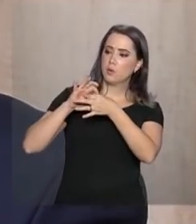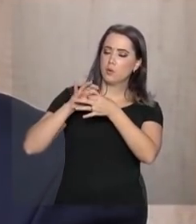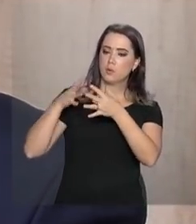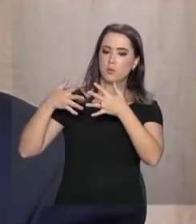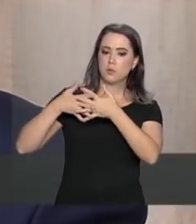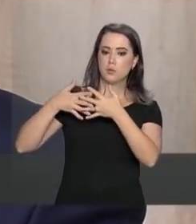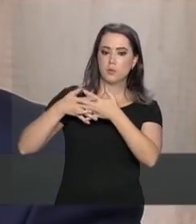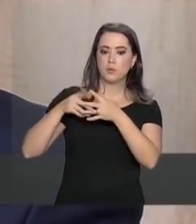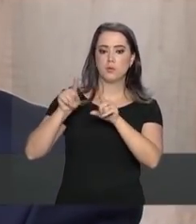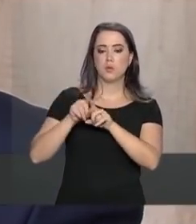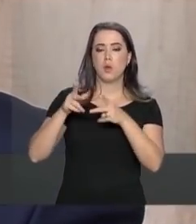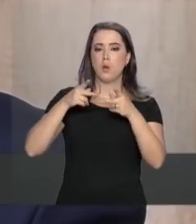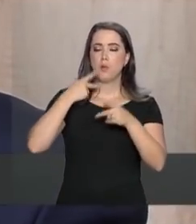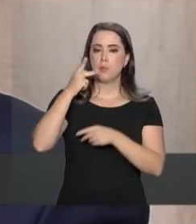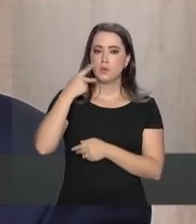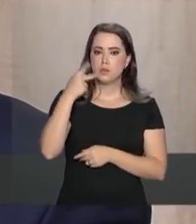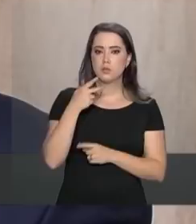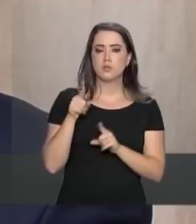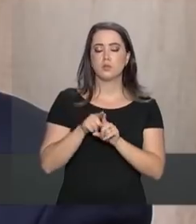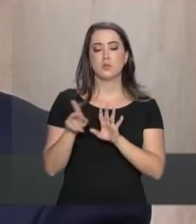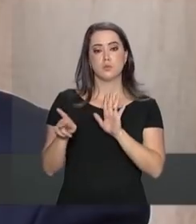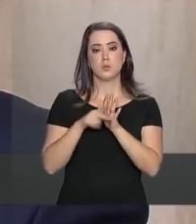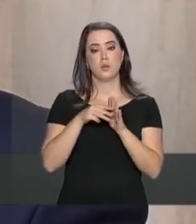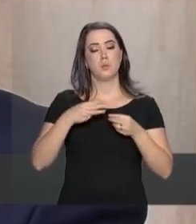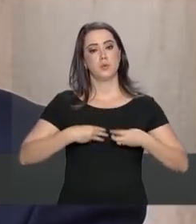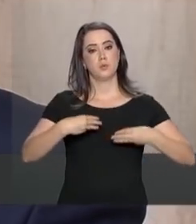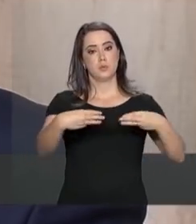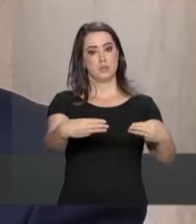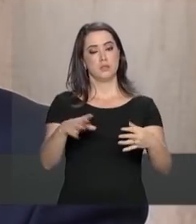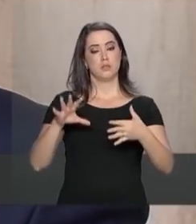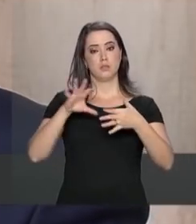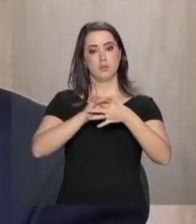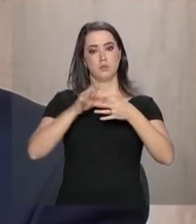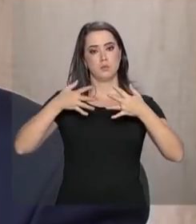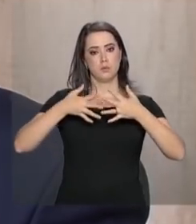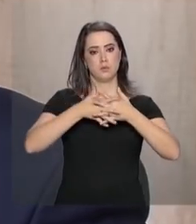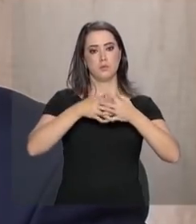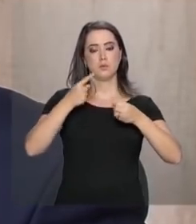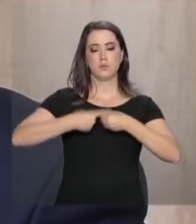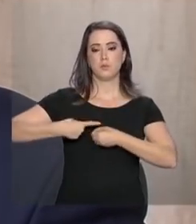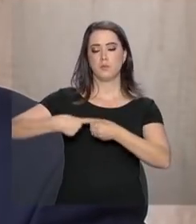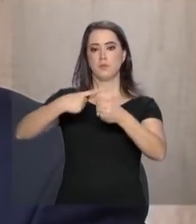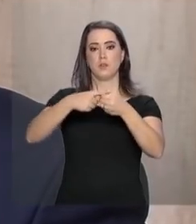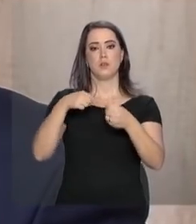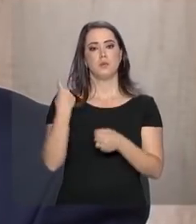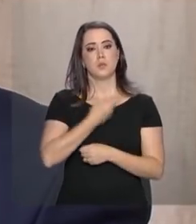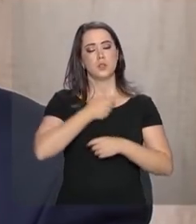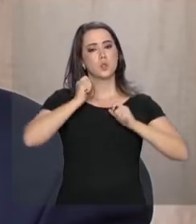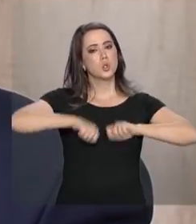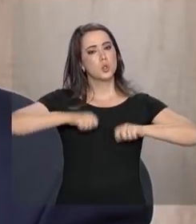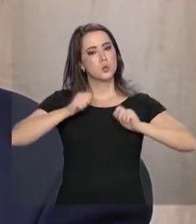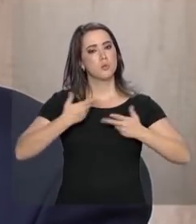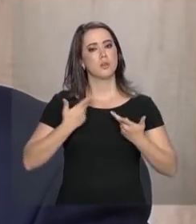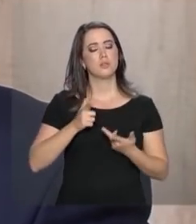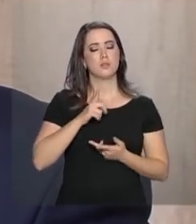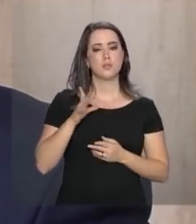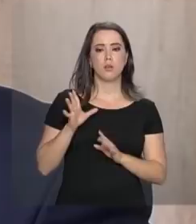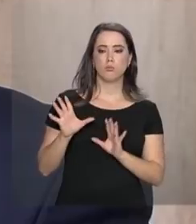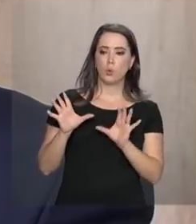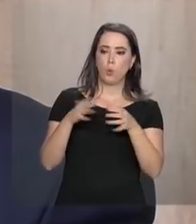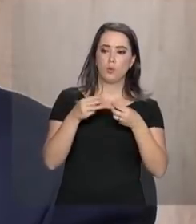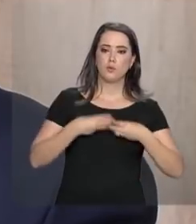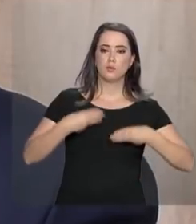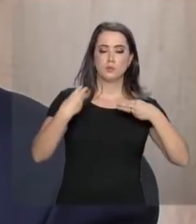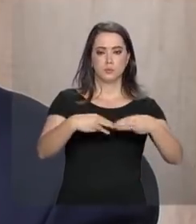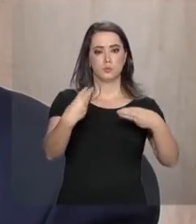políticas públicas do Ministério da Integração Nacional e do Ministério das Cidades. Para que a gente possa ter uma pasta que, de